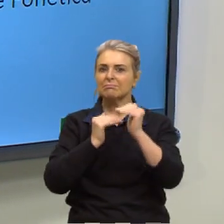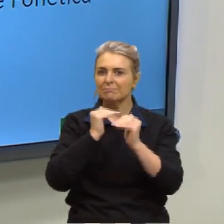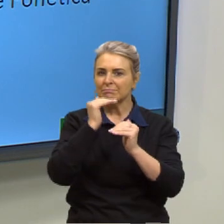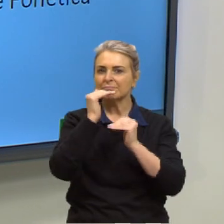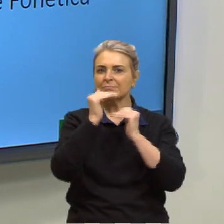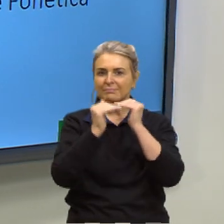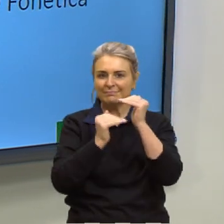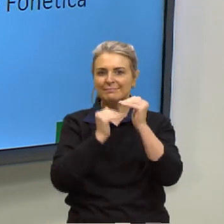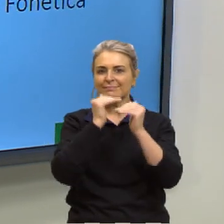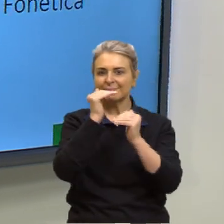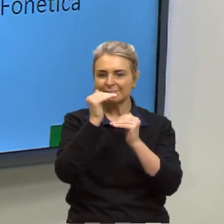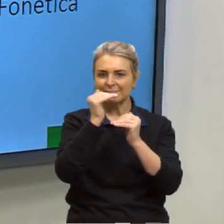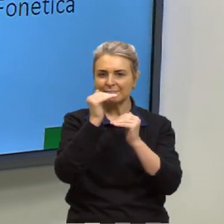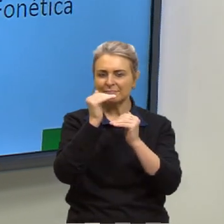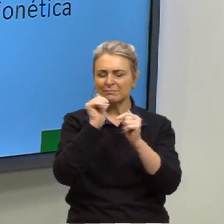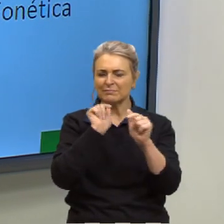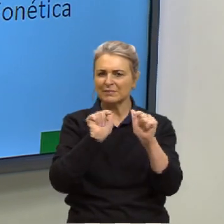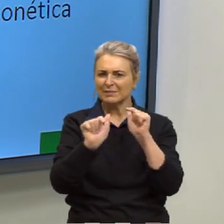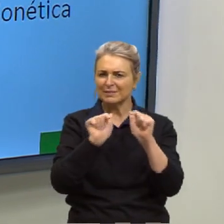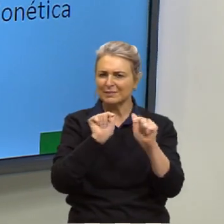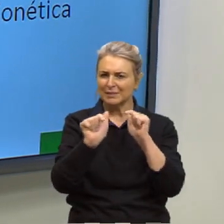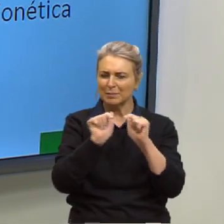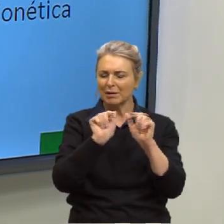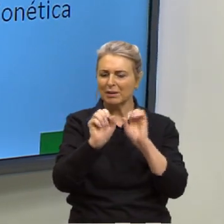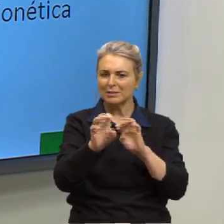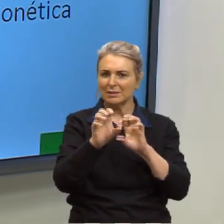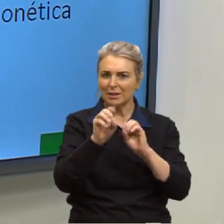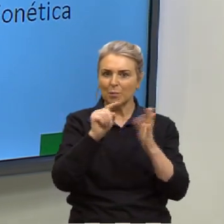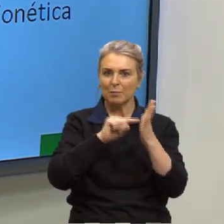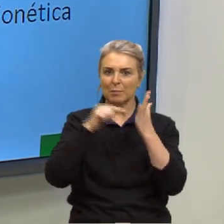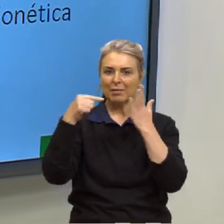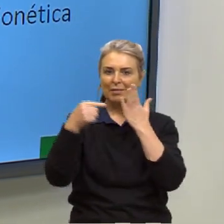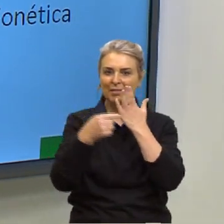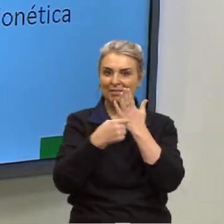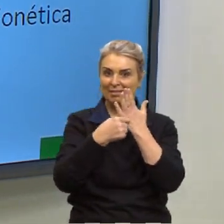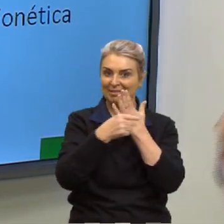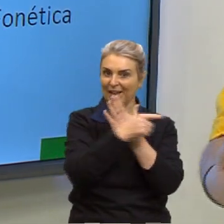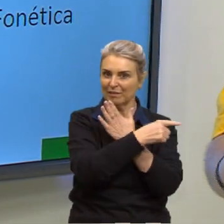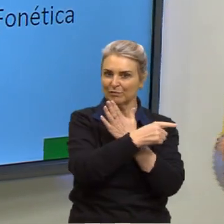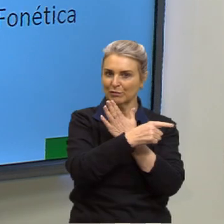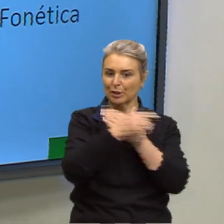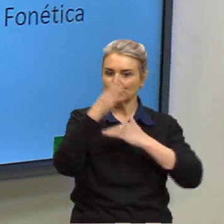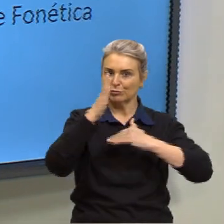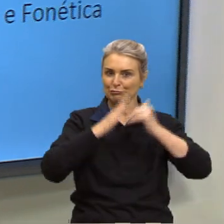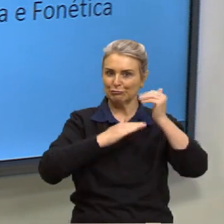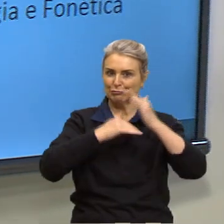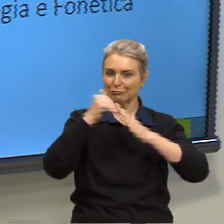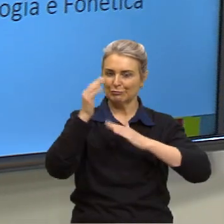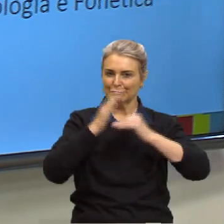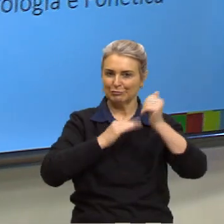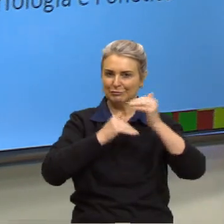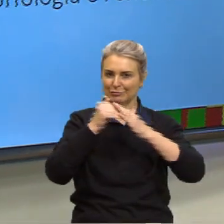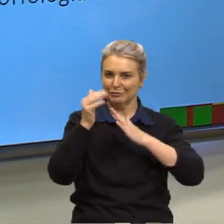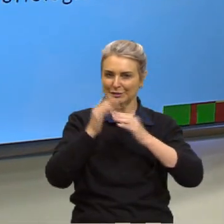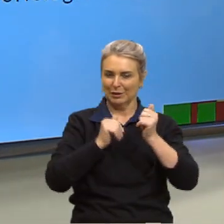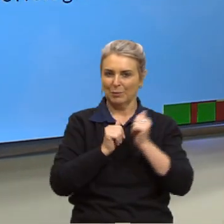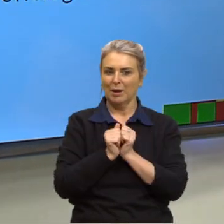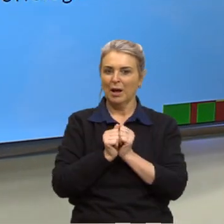lembram? Eu falei para vocês que a gente ia trabalhar com uma metáfora de construção. Eu não sei se é porque na minha família eu tenho um engenheiro